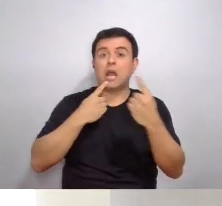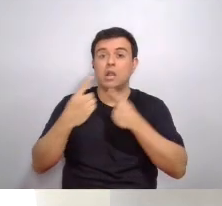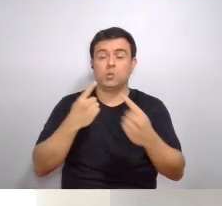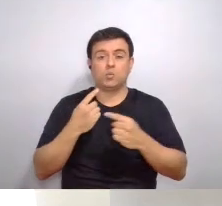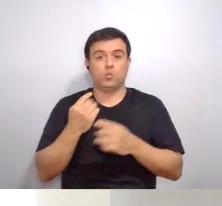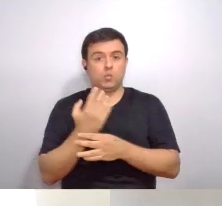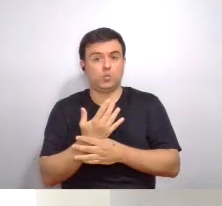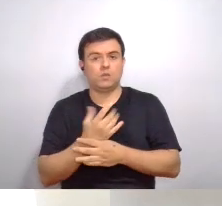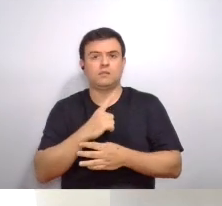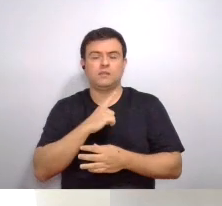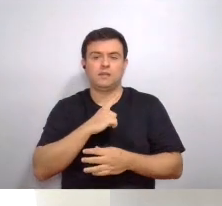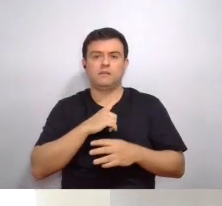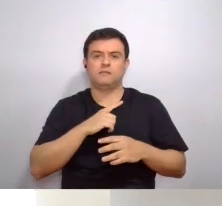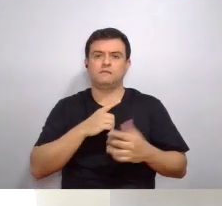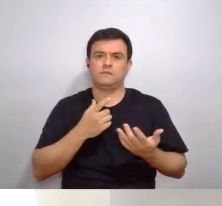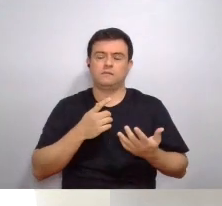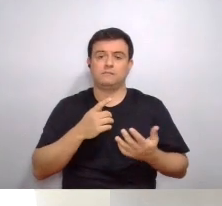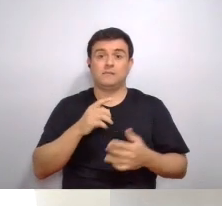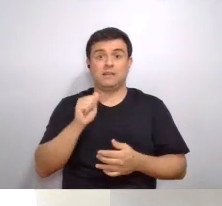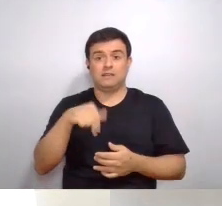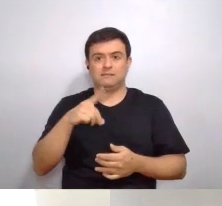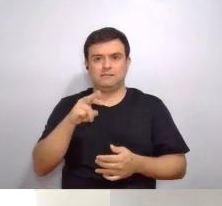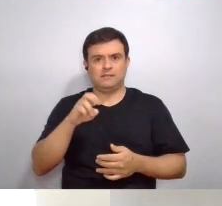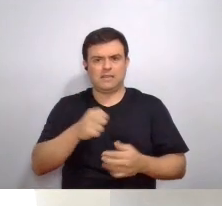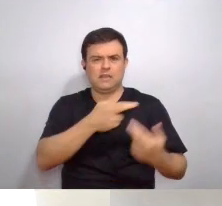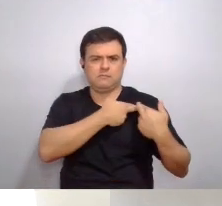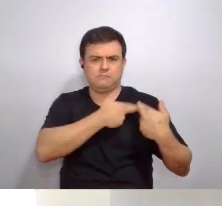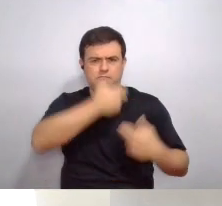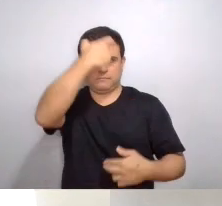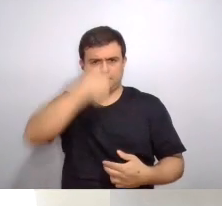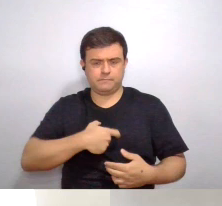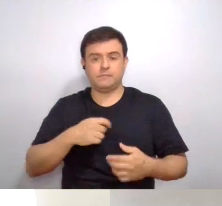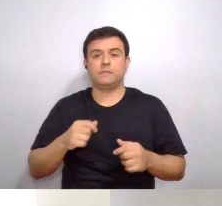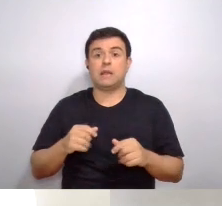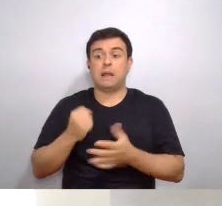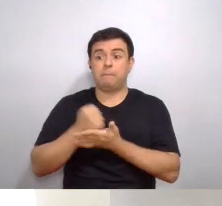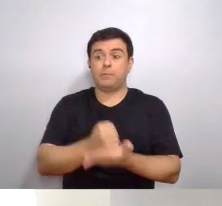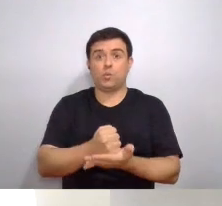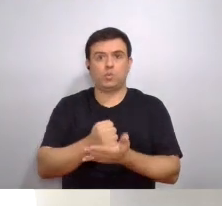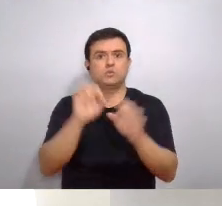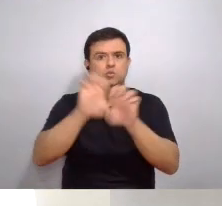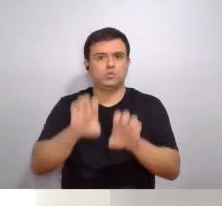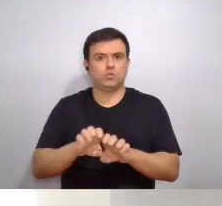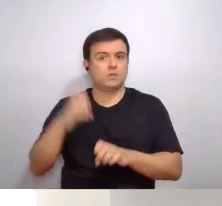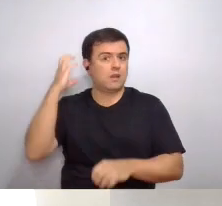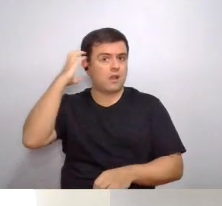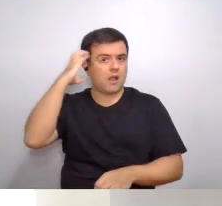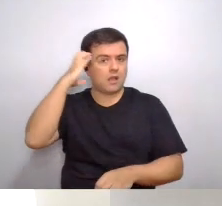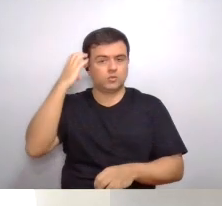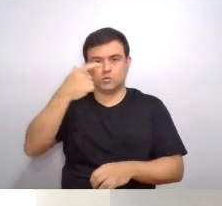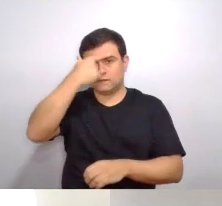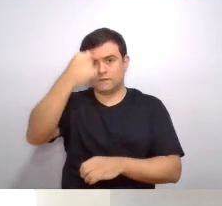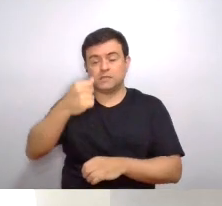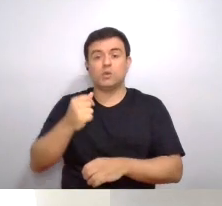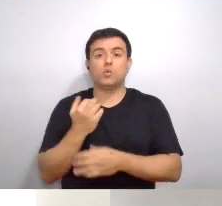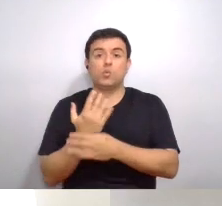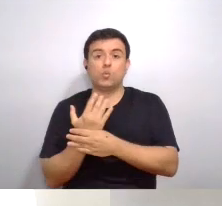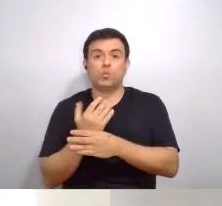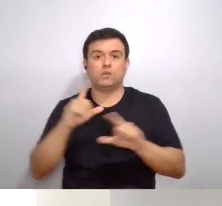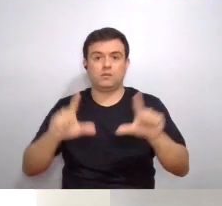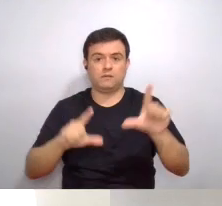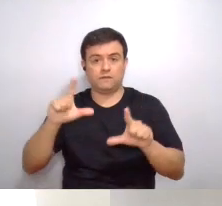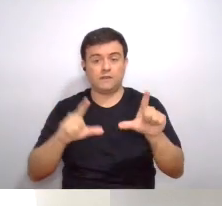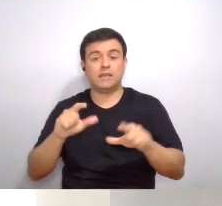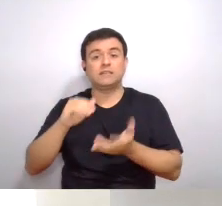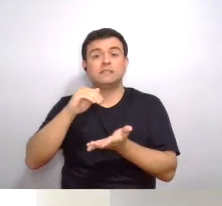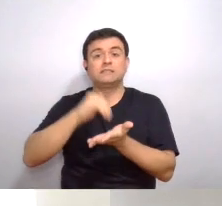teve produção e apresentação de André Grassi, com apoio das estruturas da Rádio da Universidade, da URGS TV,